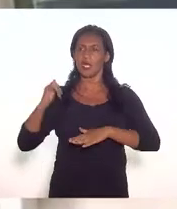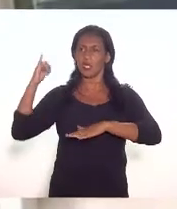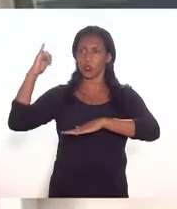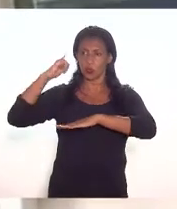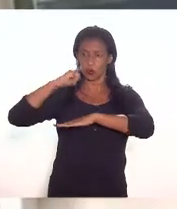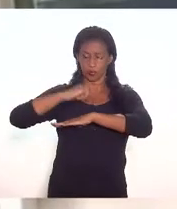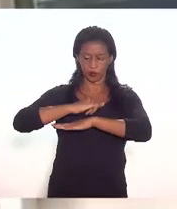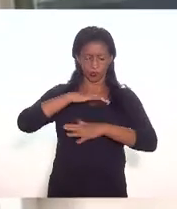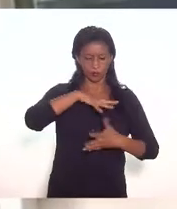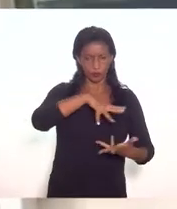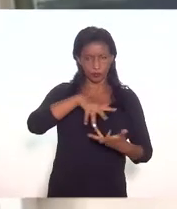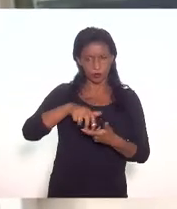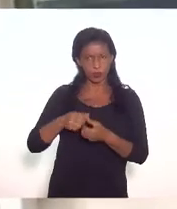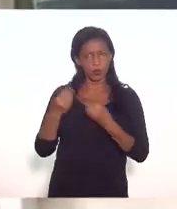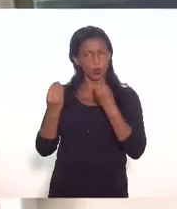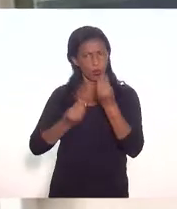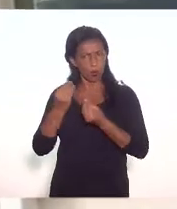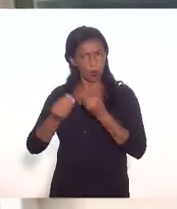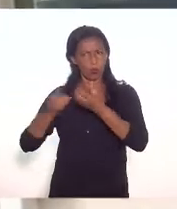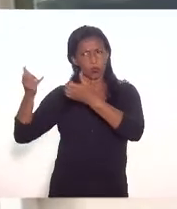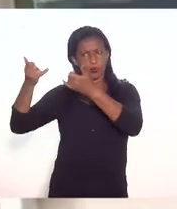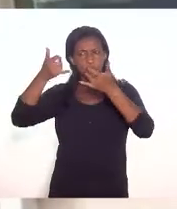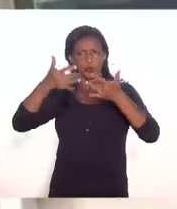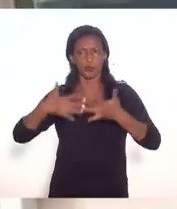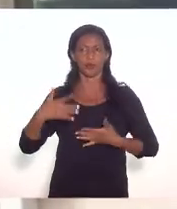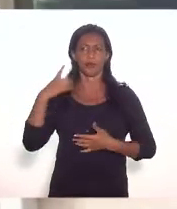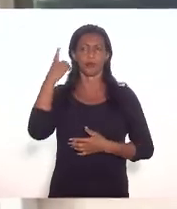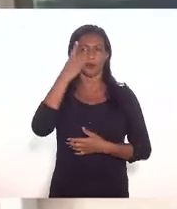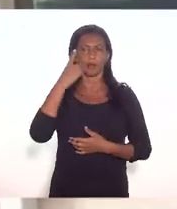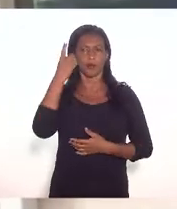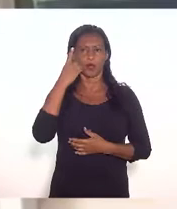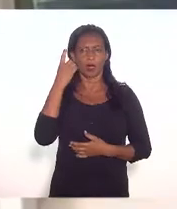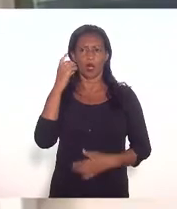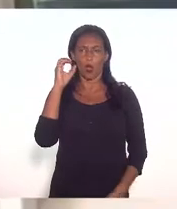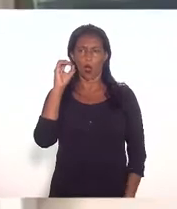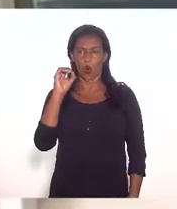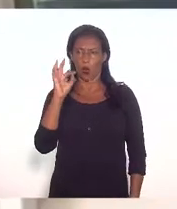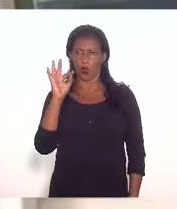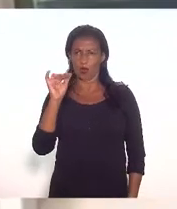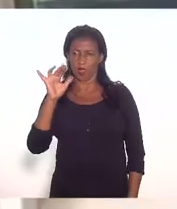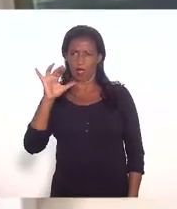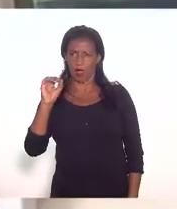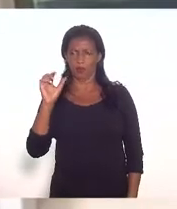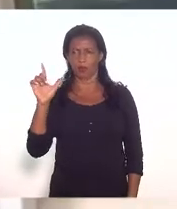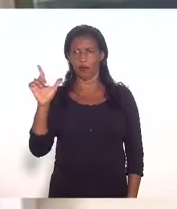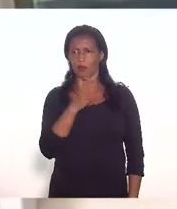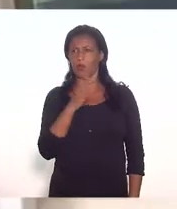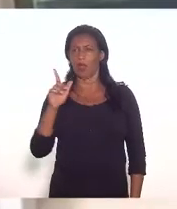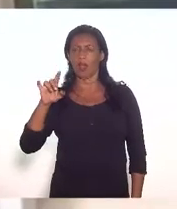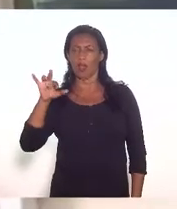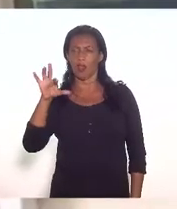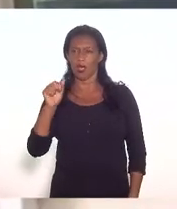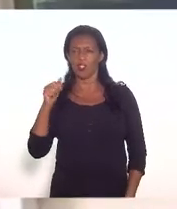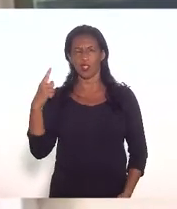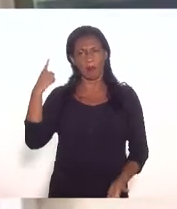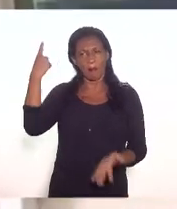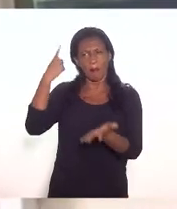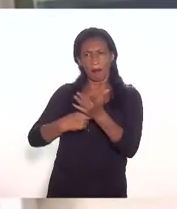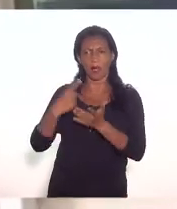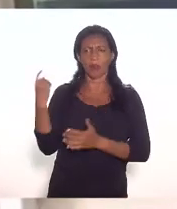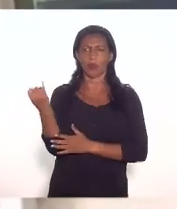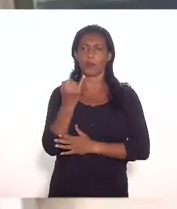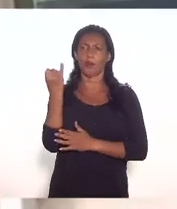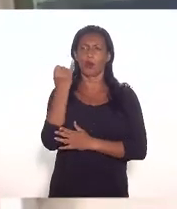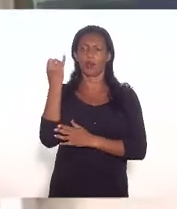internacionais como foi citado pelo deputado Otávio Leite eles têm um impacto muito importante não só na